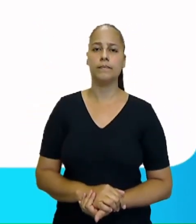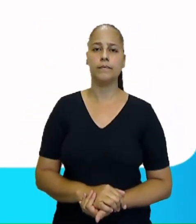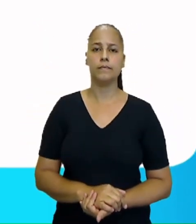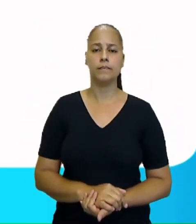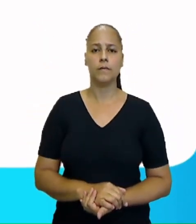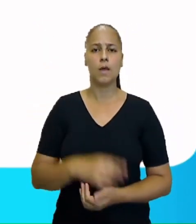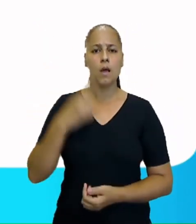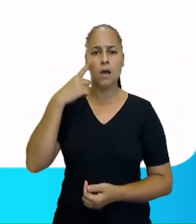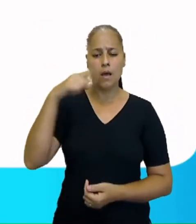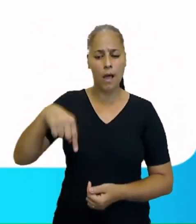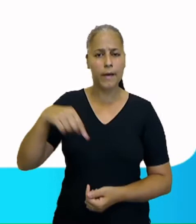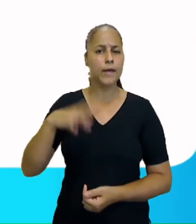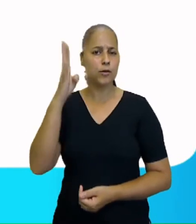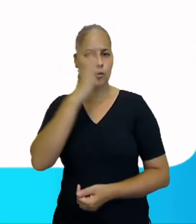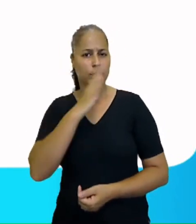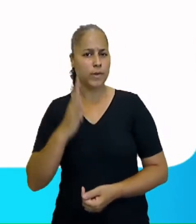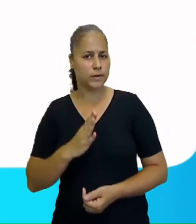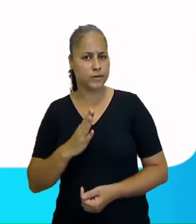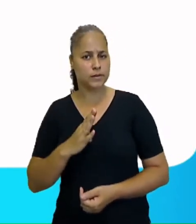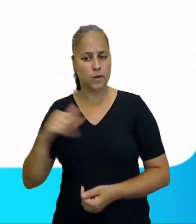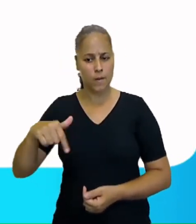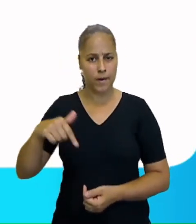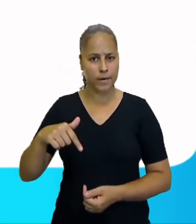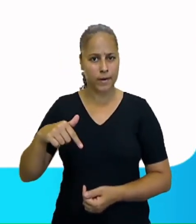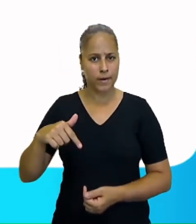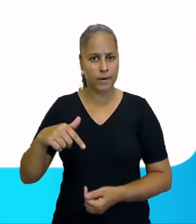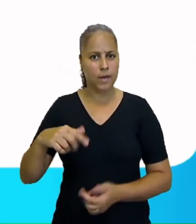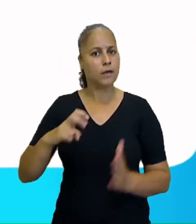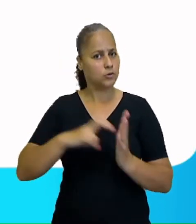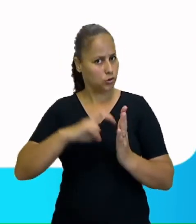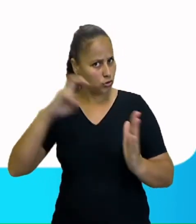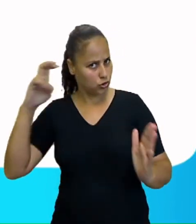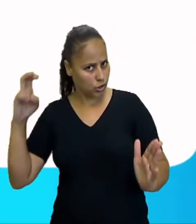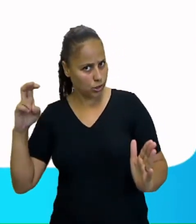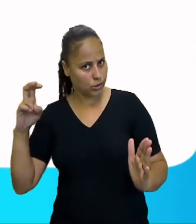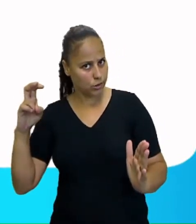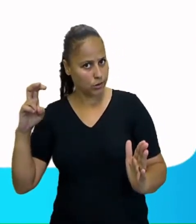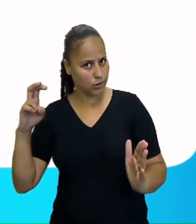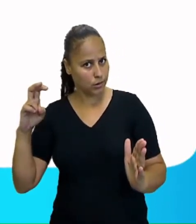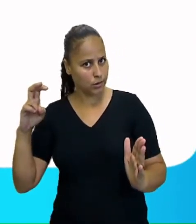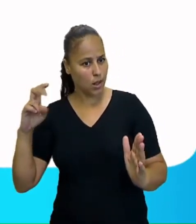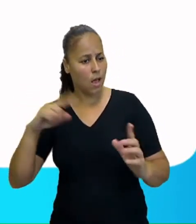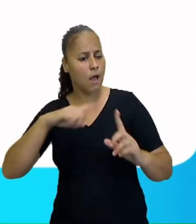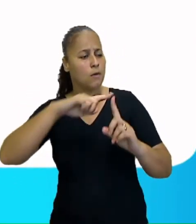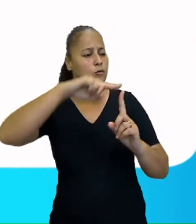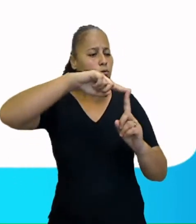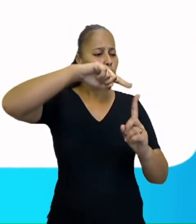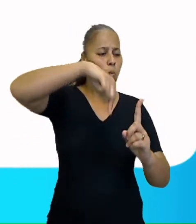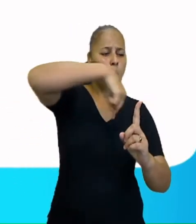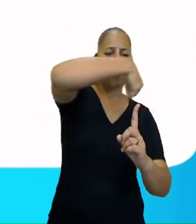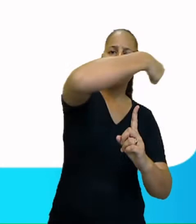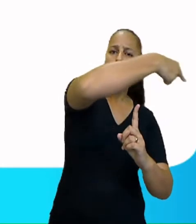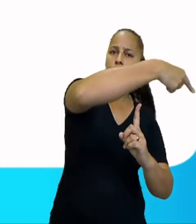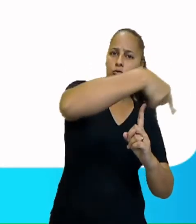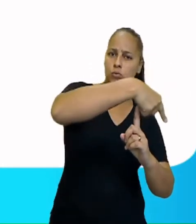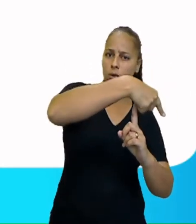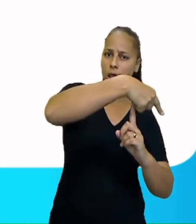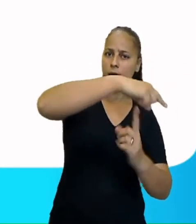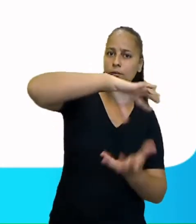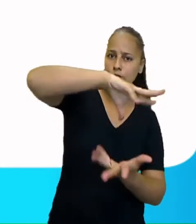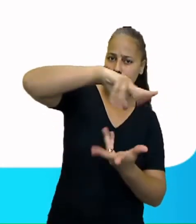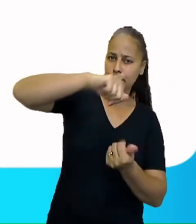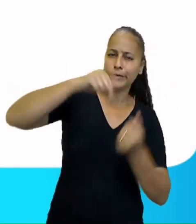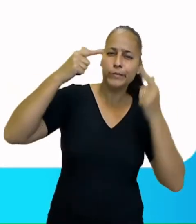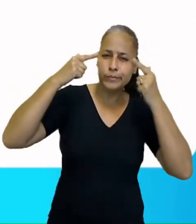É como se aqui no Brasil, enquanto aqui no Brasil está de dia, lá do outro lado do planeta, lá no